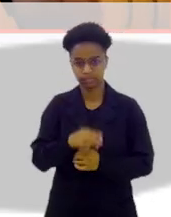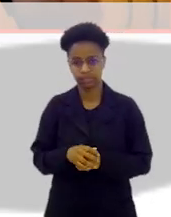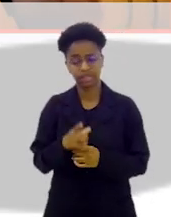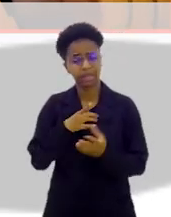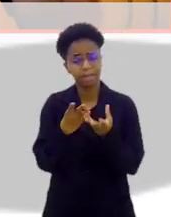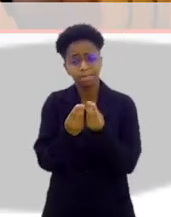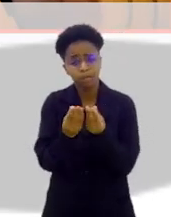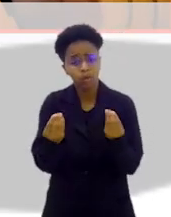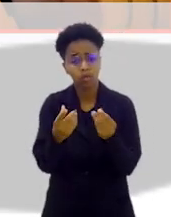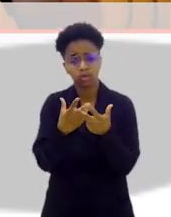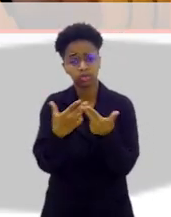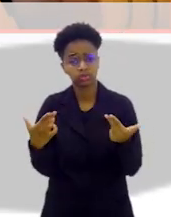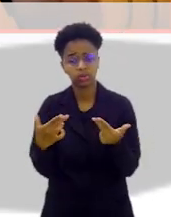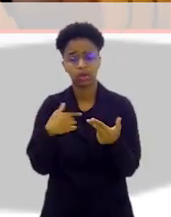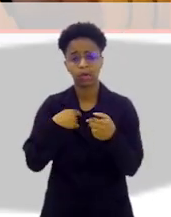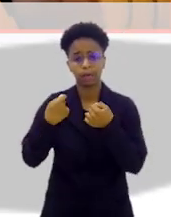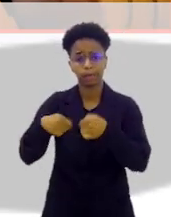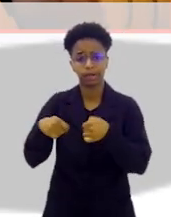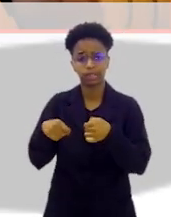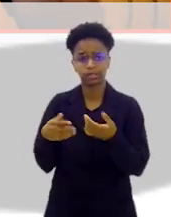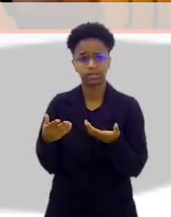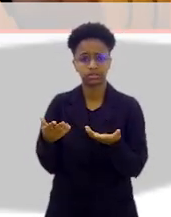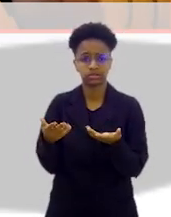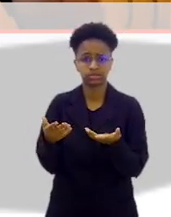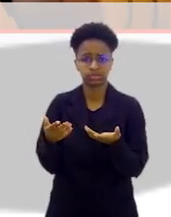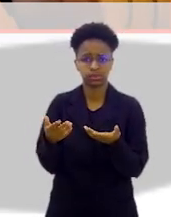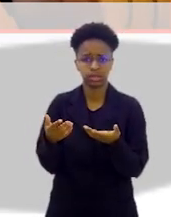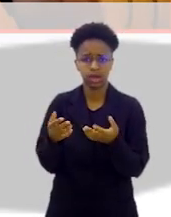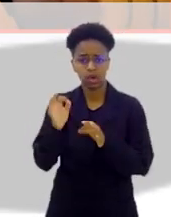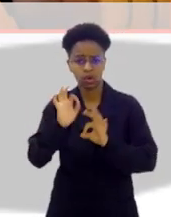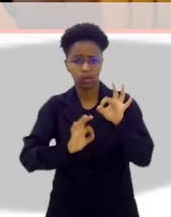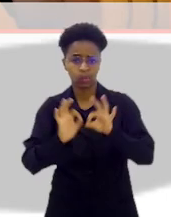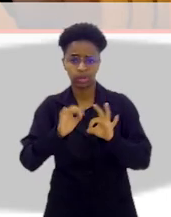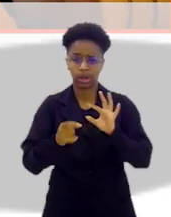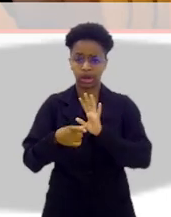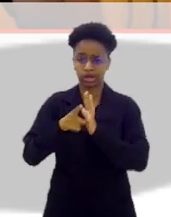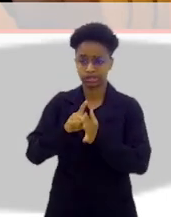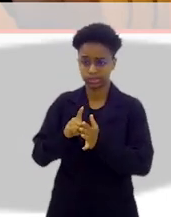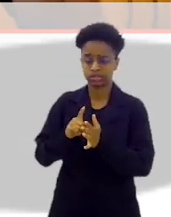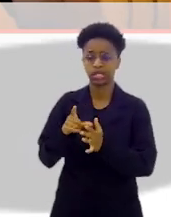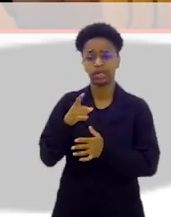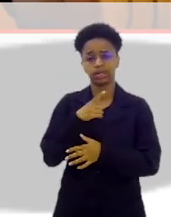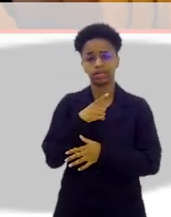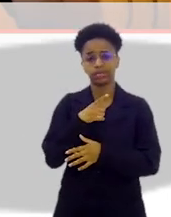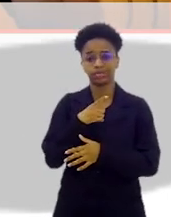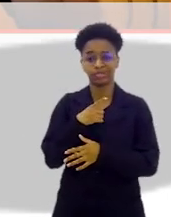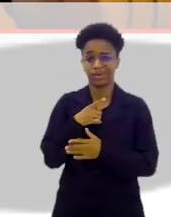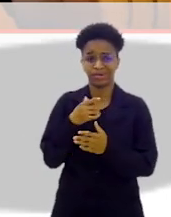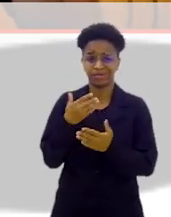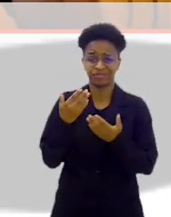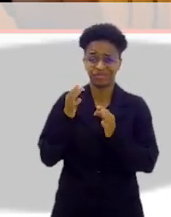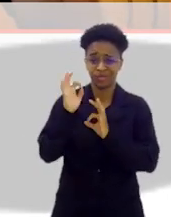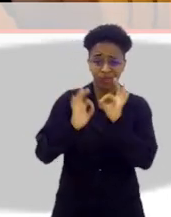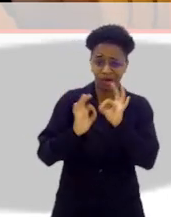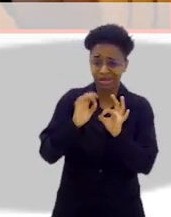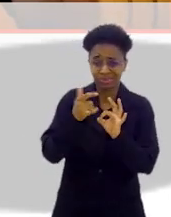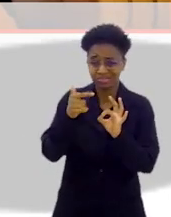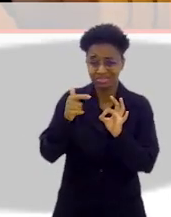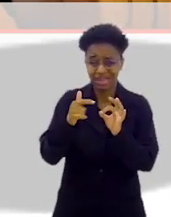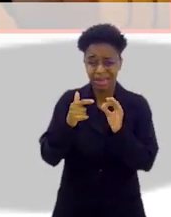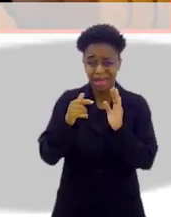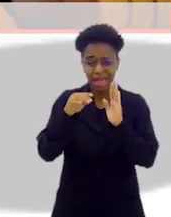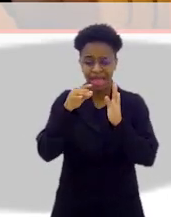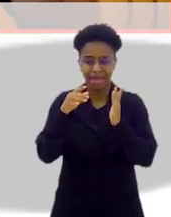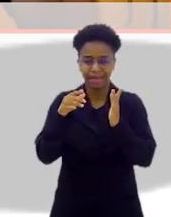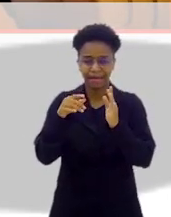aqui. É muita coisa e eu tinha que ter separado então esses dois. O programa não é combinado,